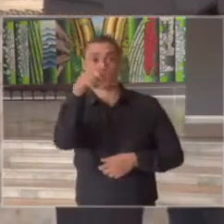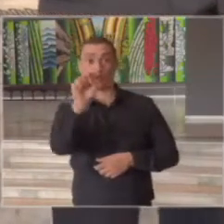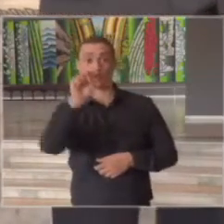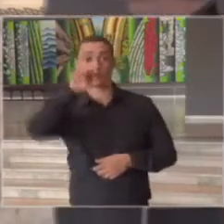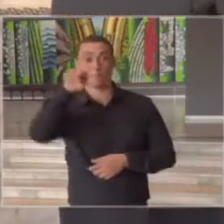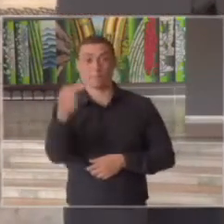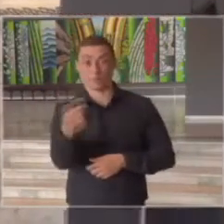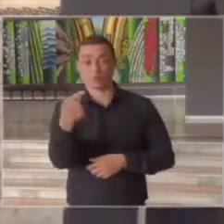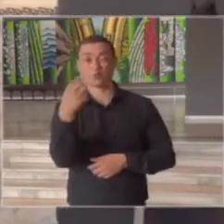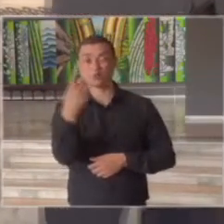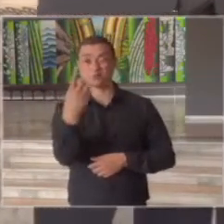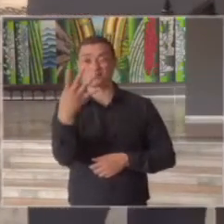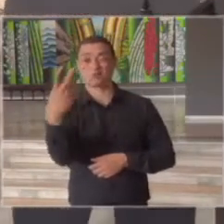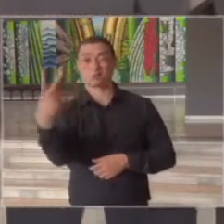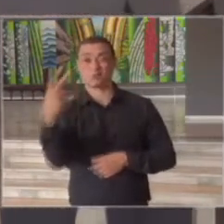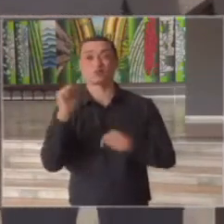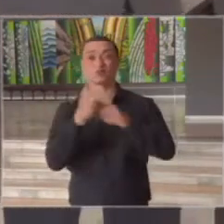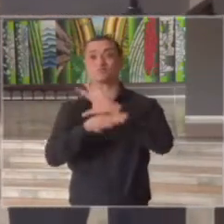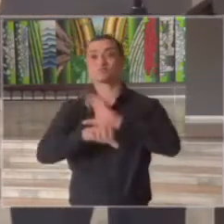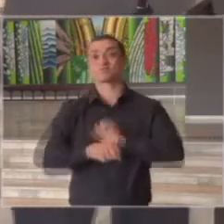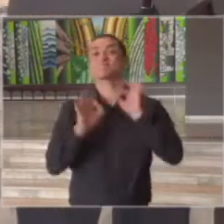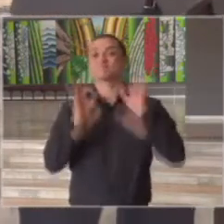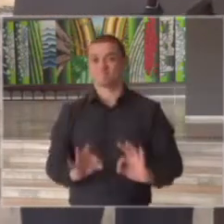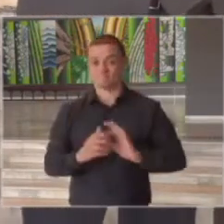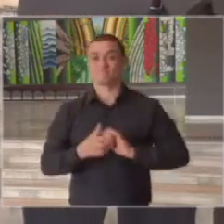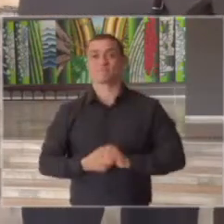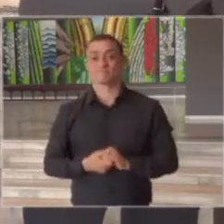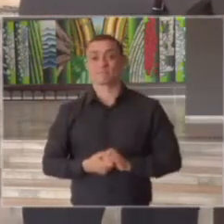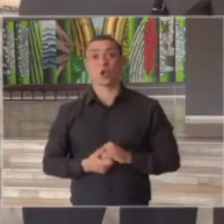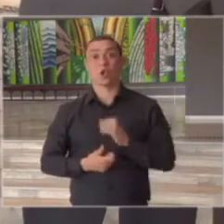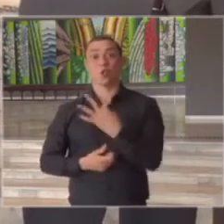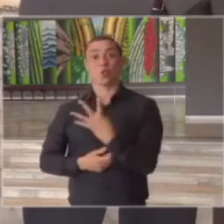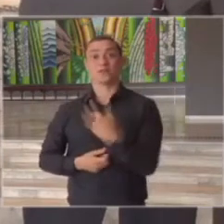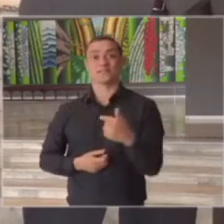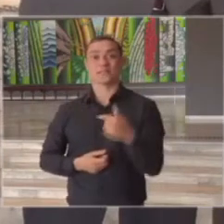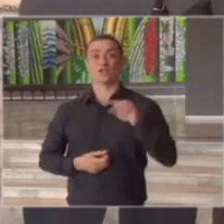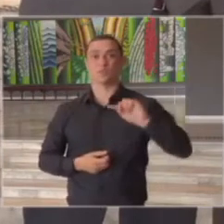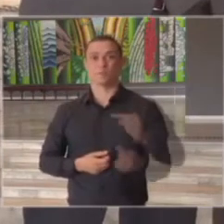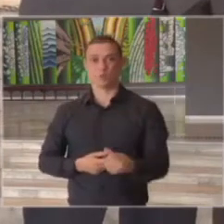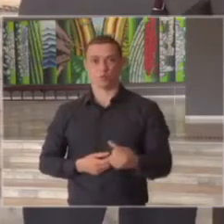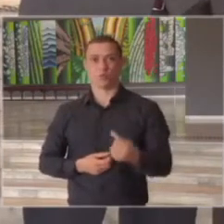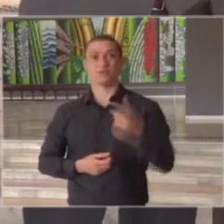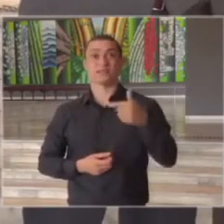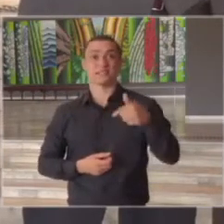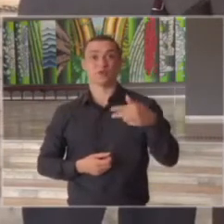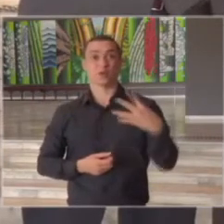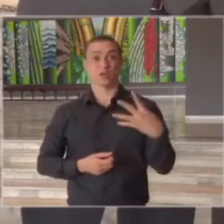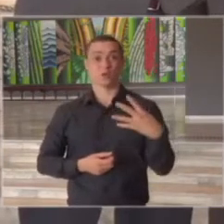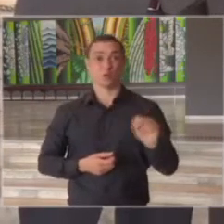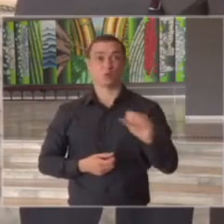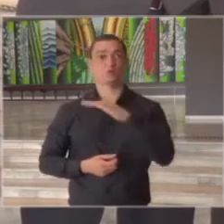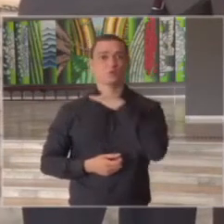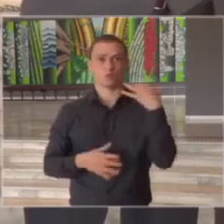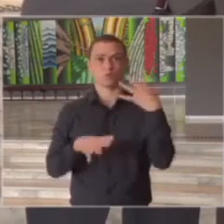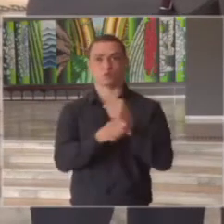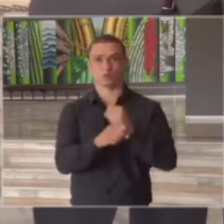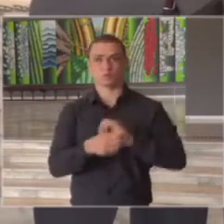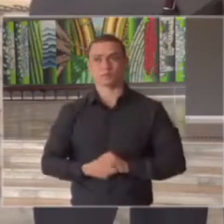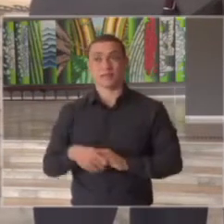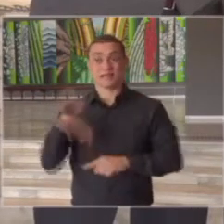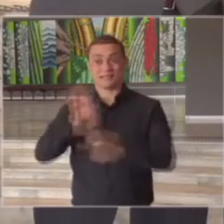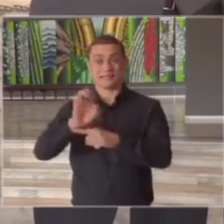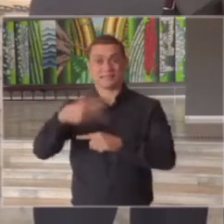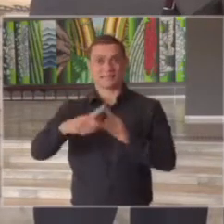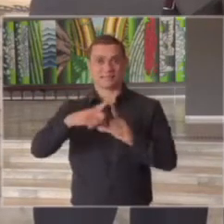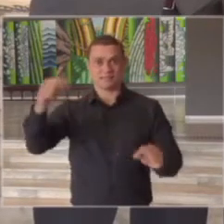142 casos confirmados com 47 mil 748 óbitos para o estado